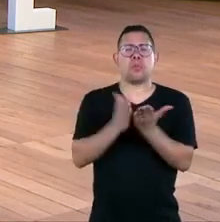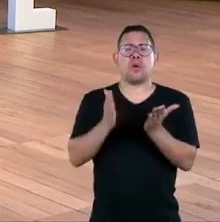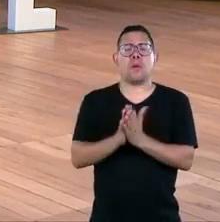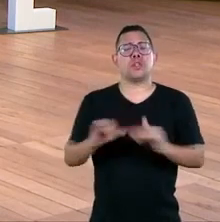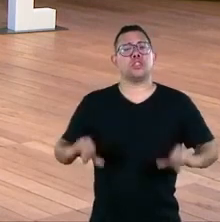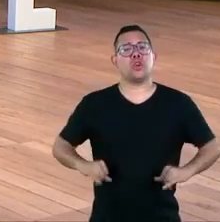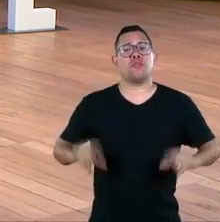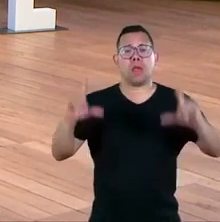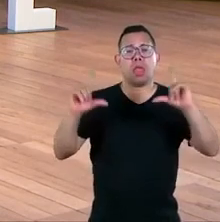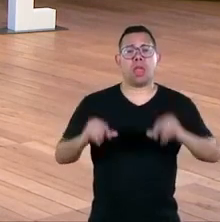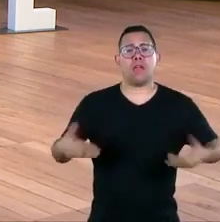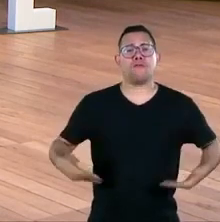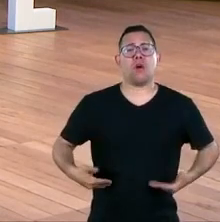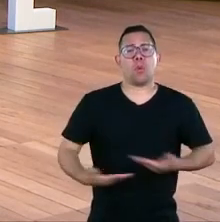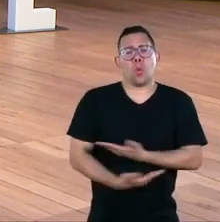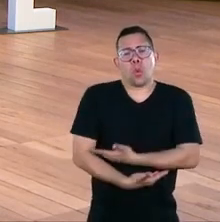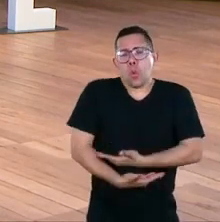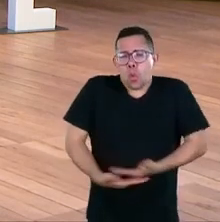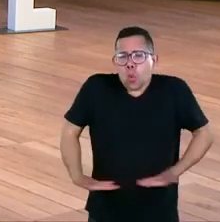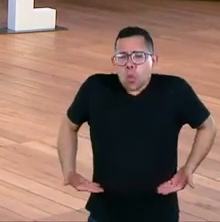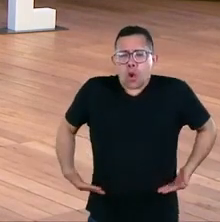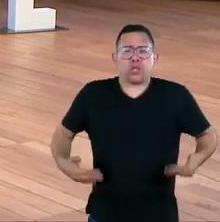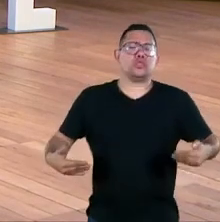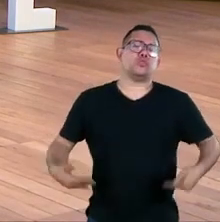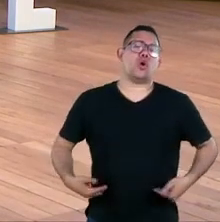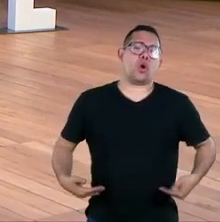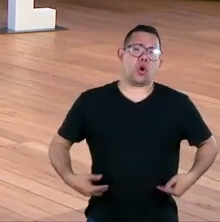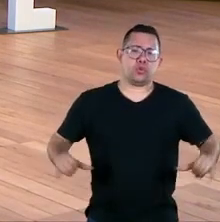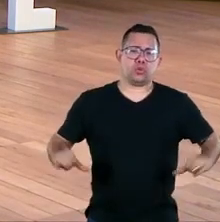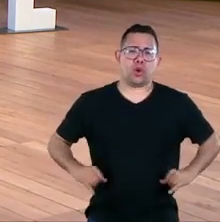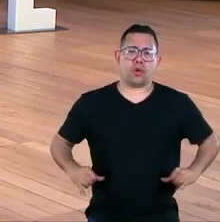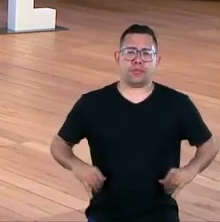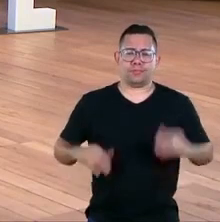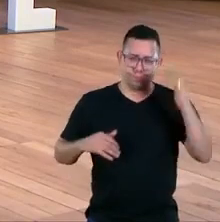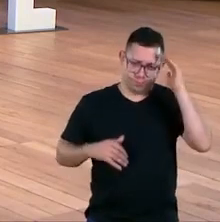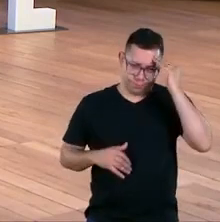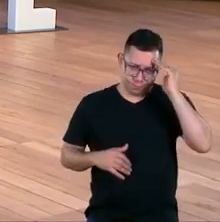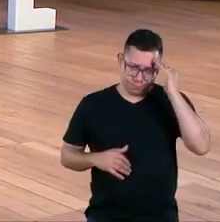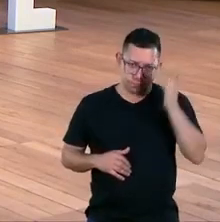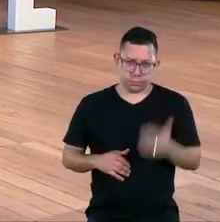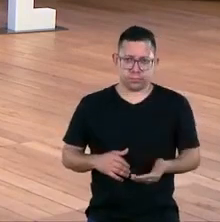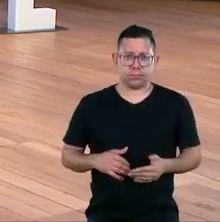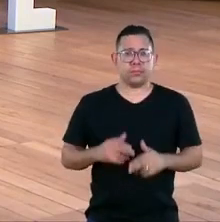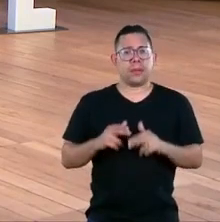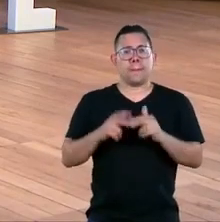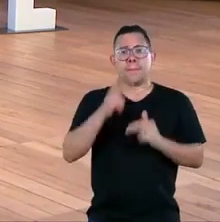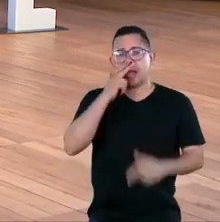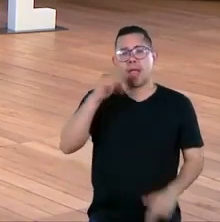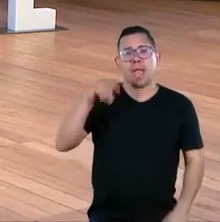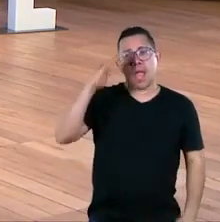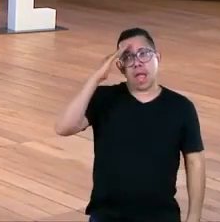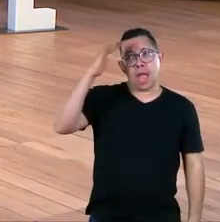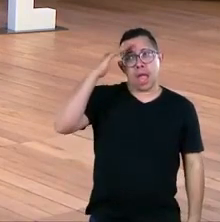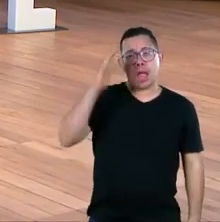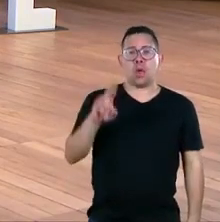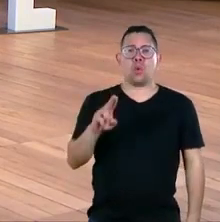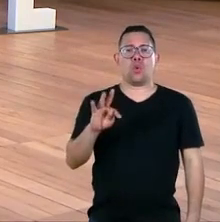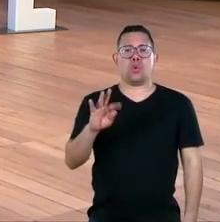forma tentando resolver chegar nessa utopia né Danilo é verdade a questão da utopia para mim é